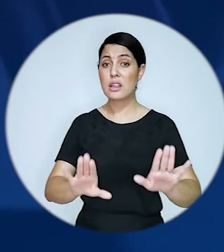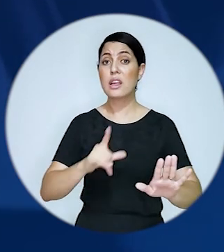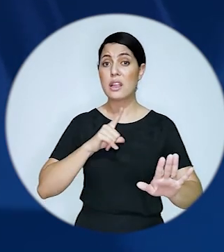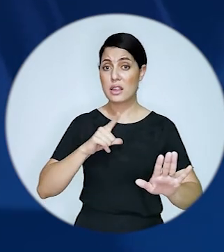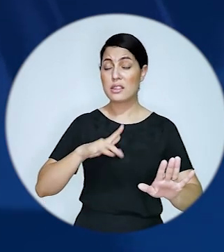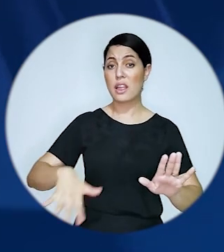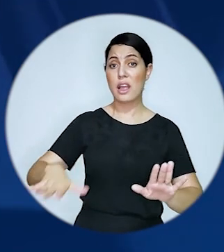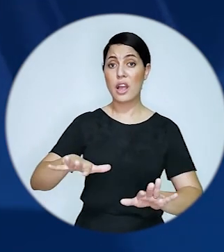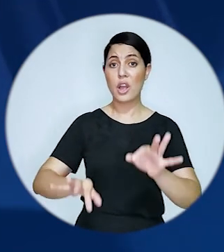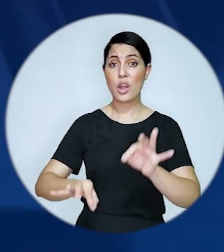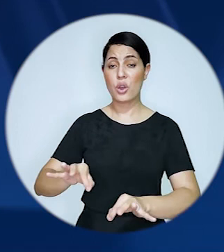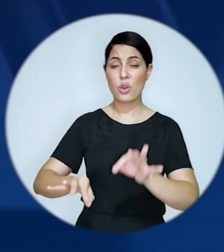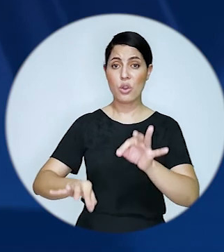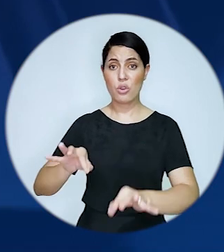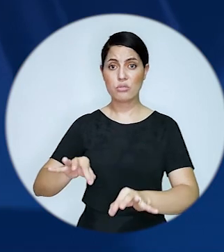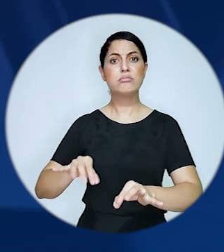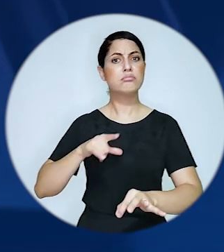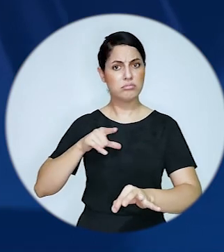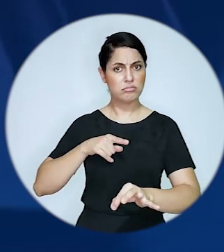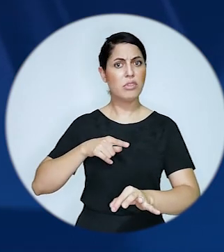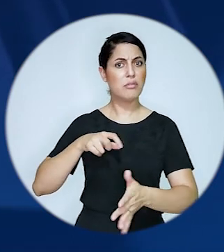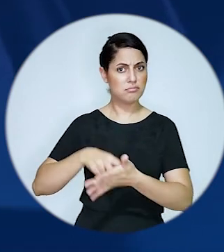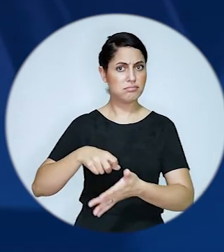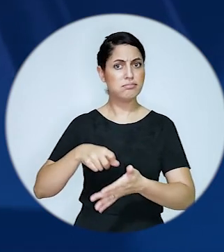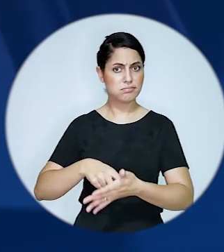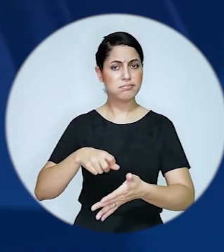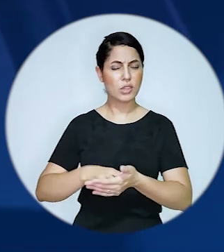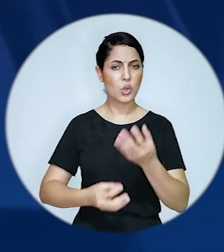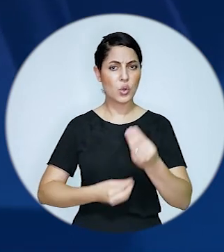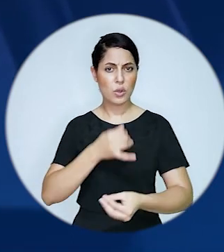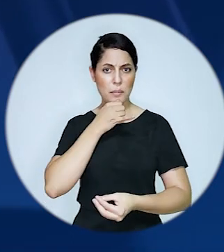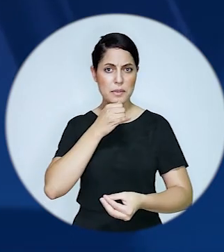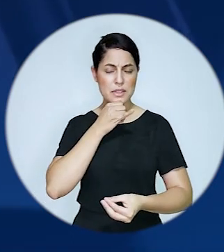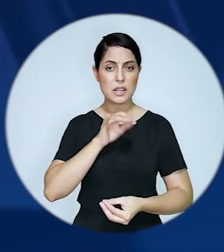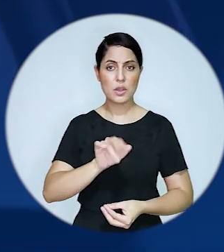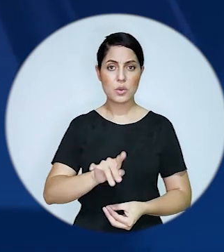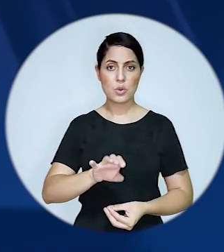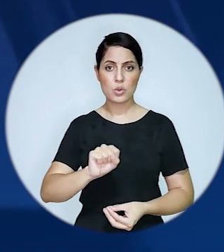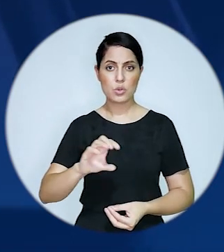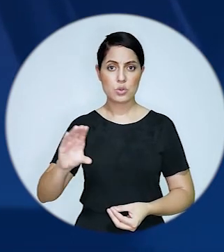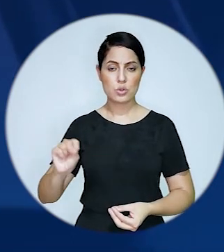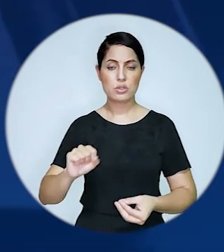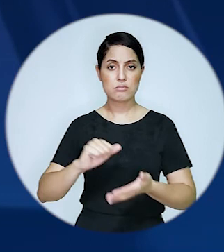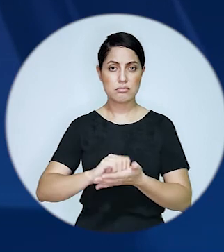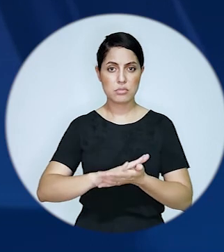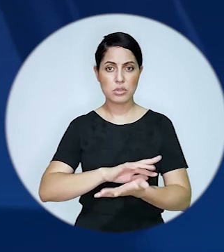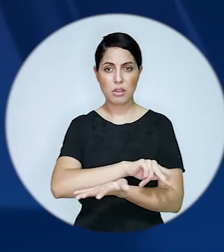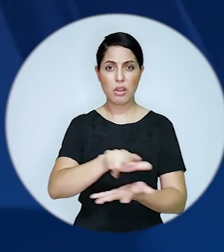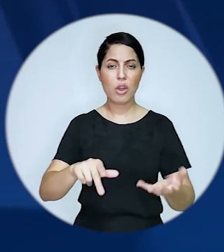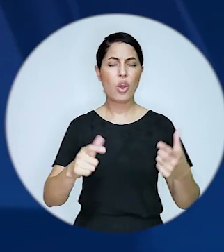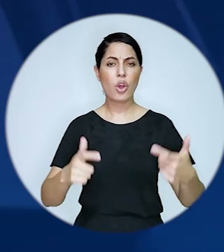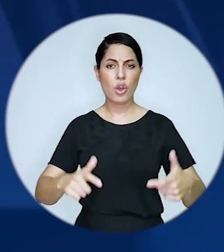apreciados pelas juntas administrativas de recursos de infrações assim como pelos conselhos estaduais de trânsito